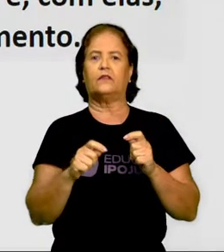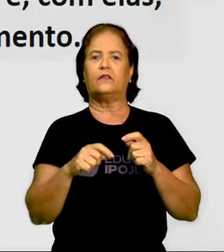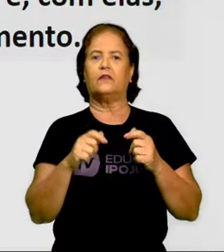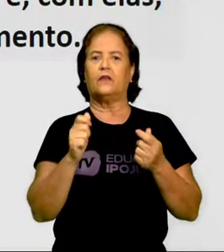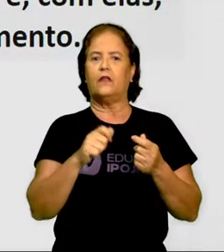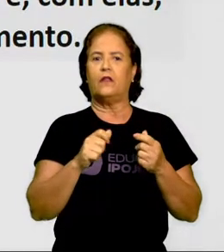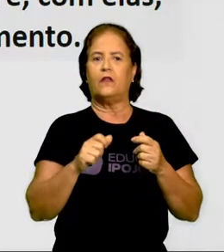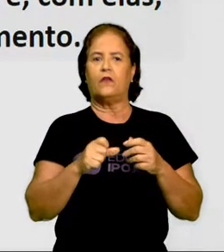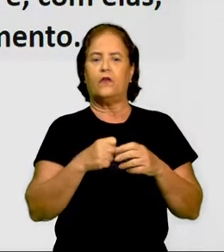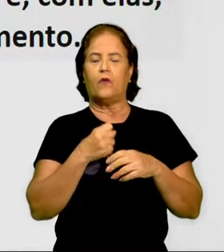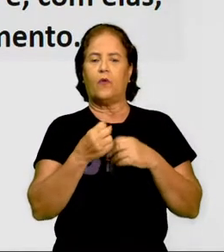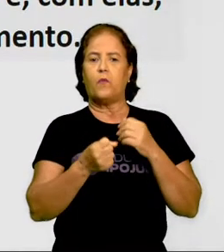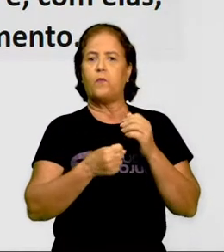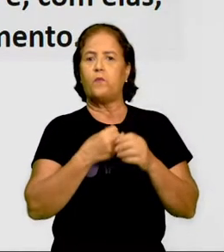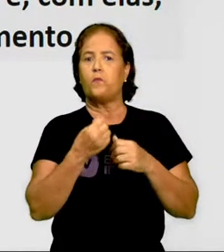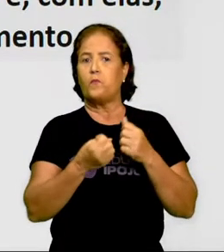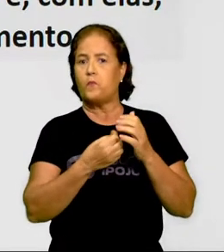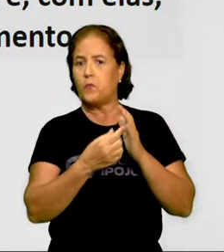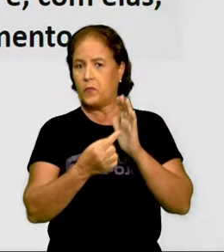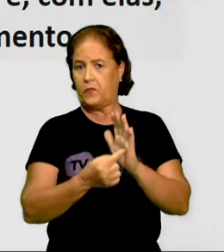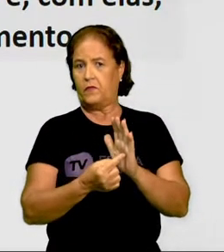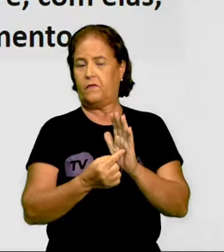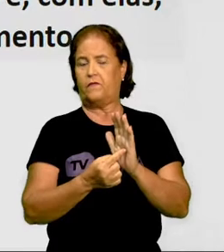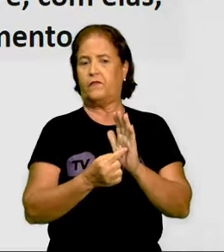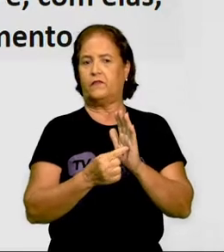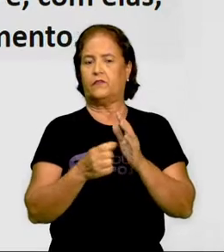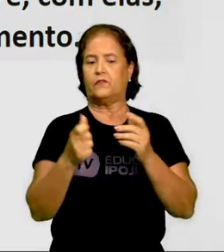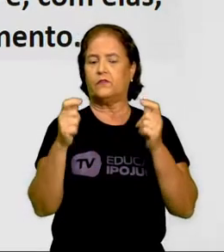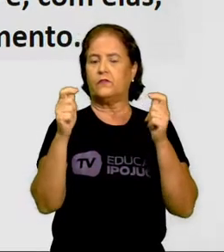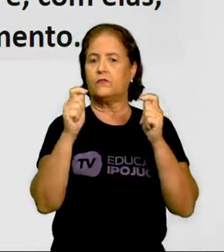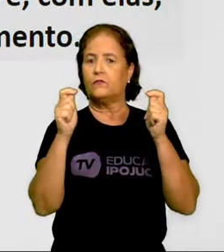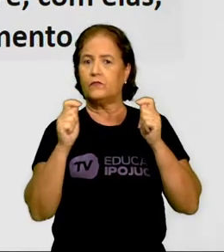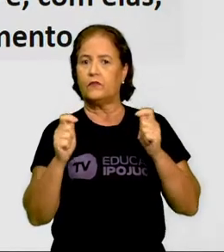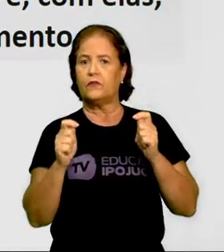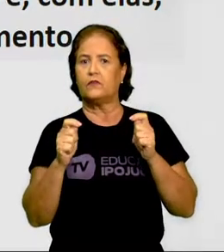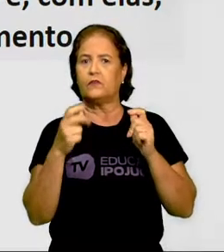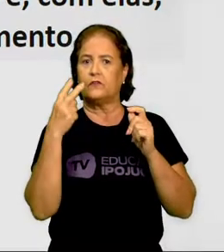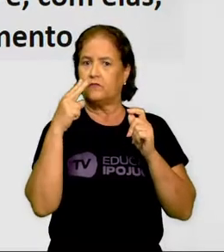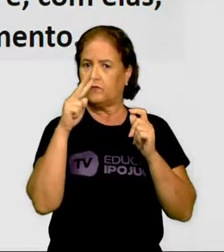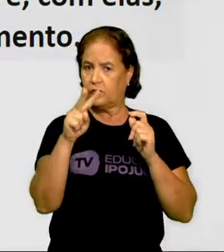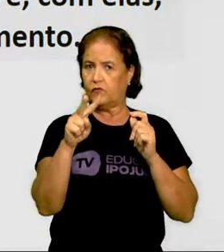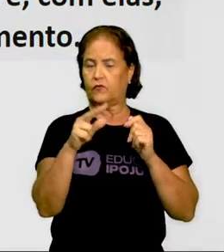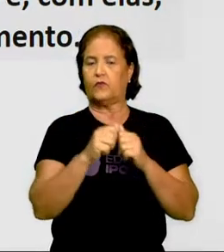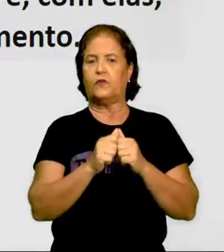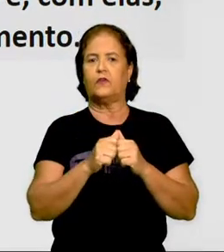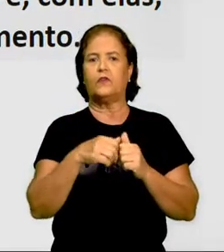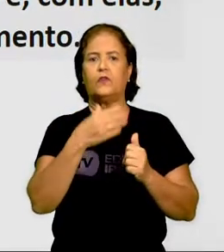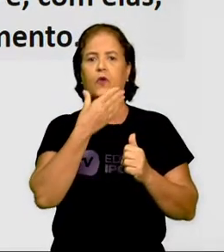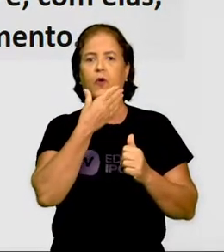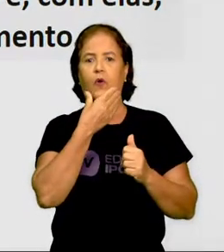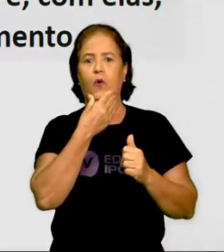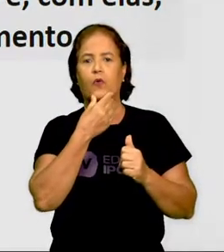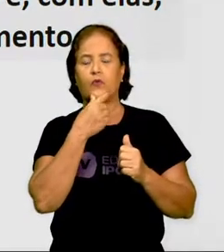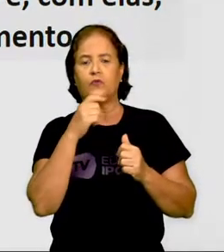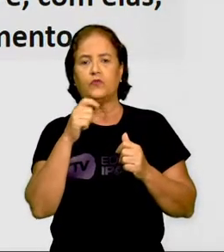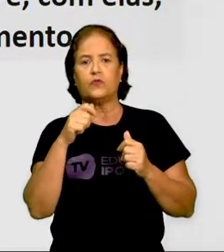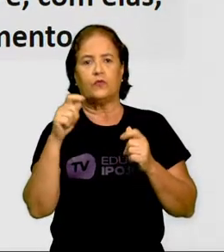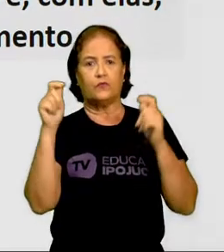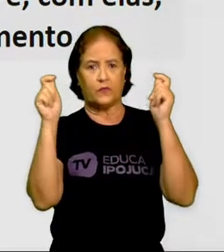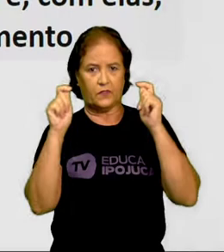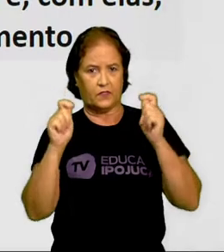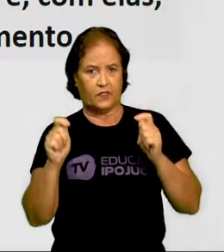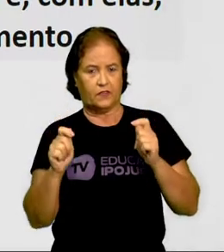manifestação das artes visuais. E os artistas, crianças, que trabalham com os